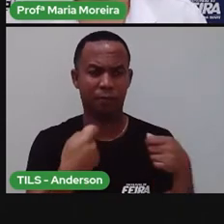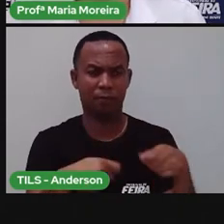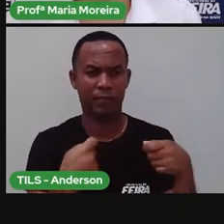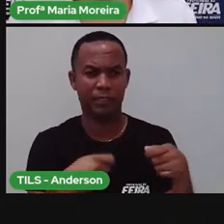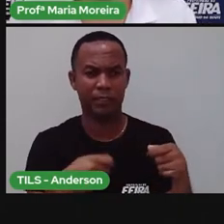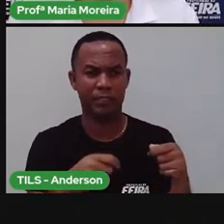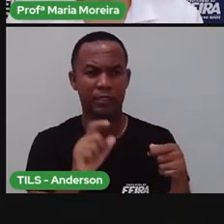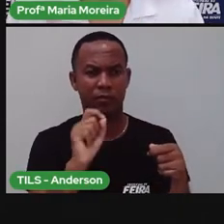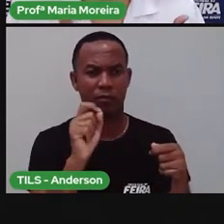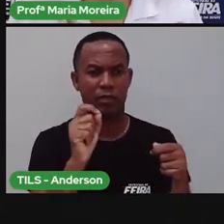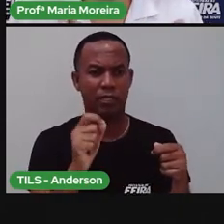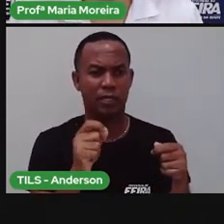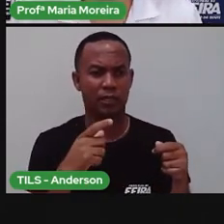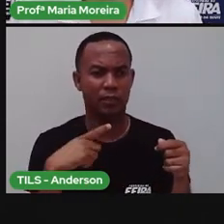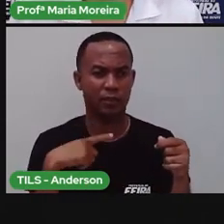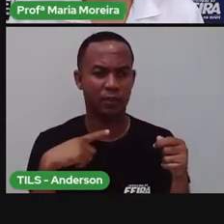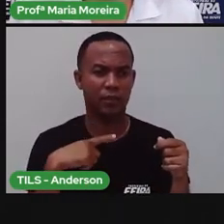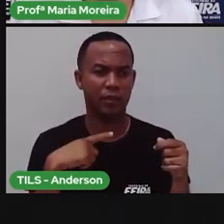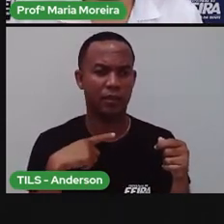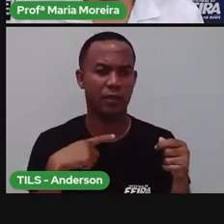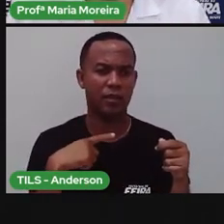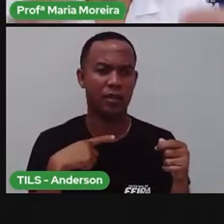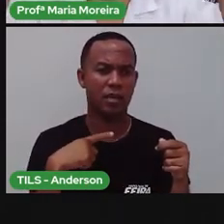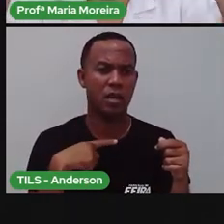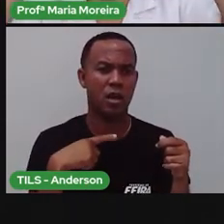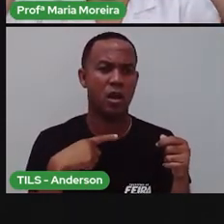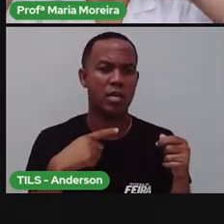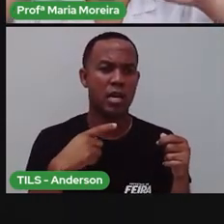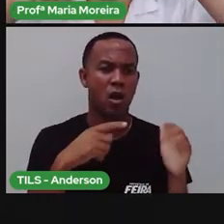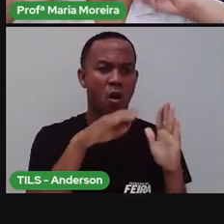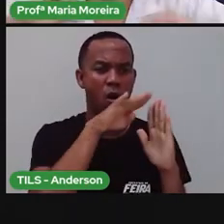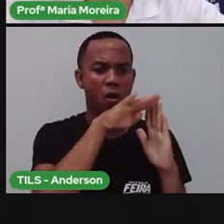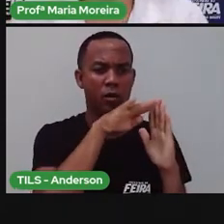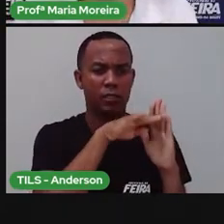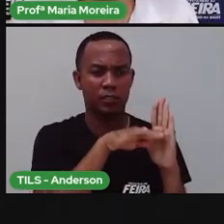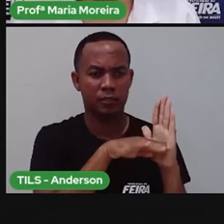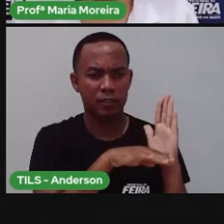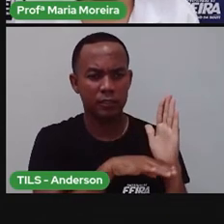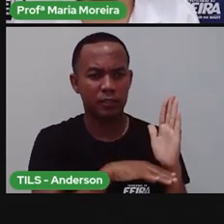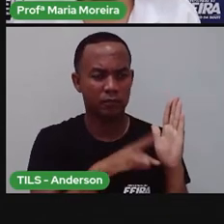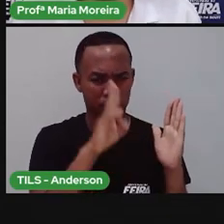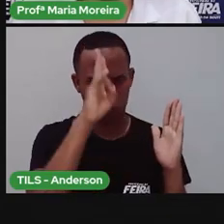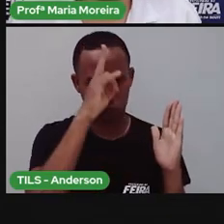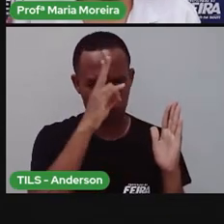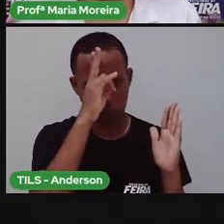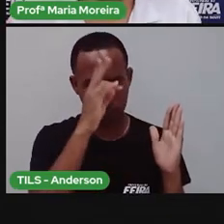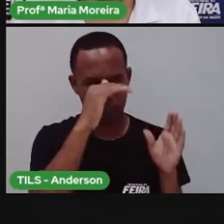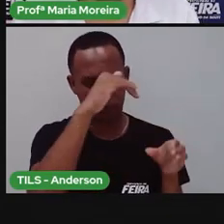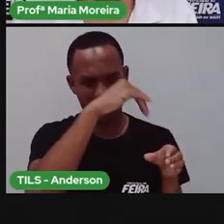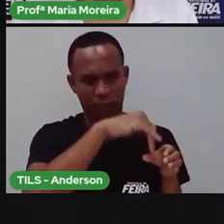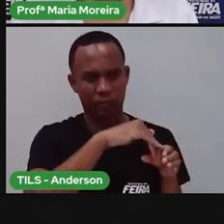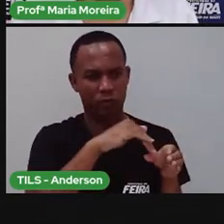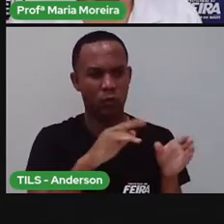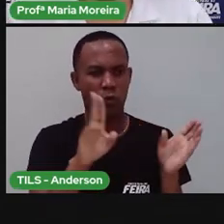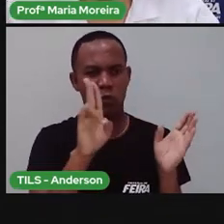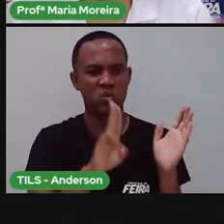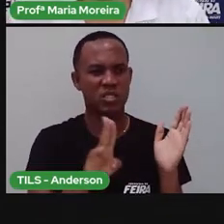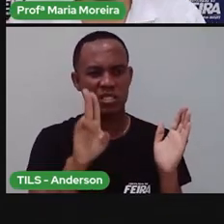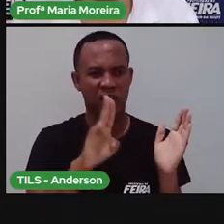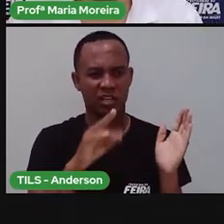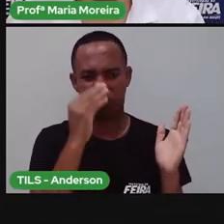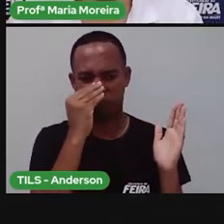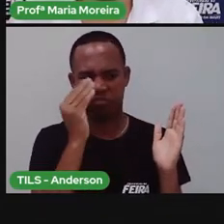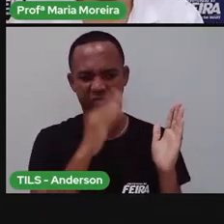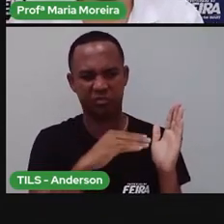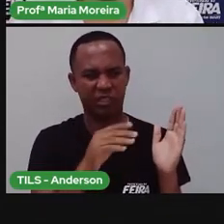tá rimando. Não. Eu preciso de uma, o quê? De um sentido dentro da minha história. Não vou usar aleatório. Eu não vou só